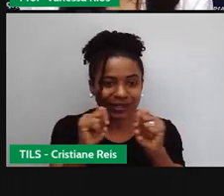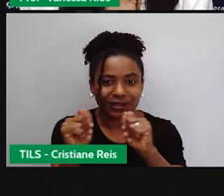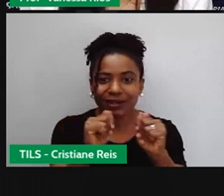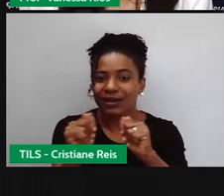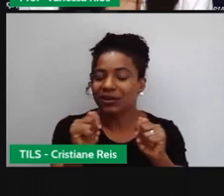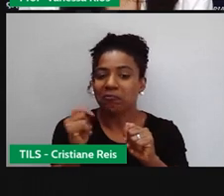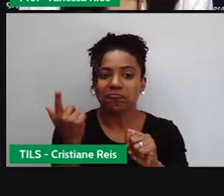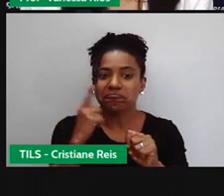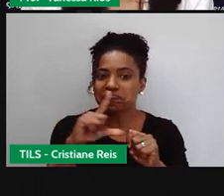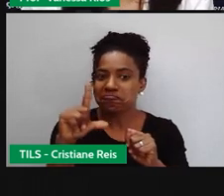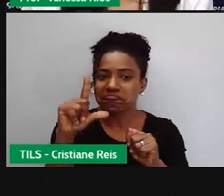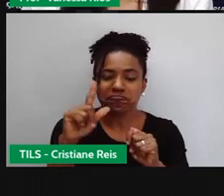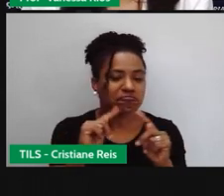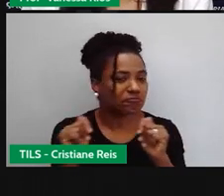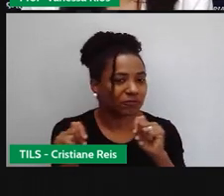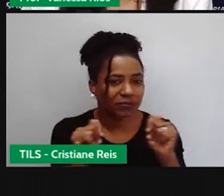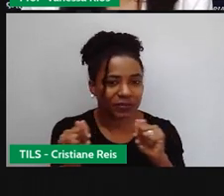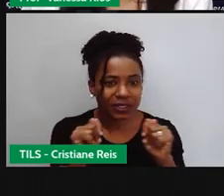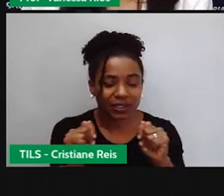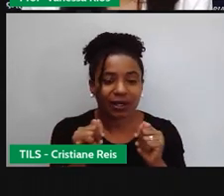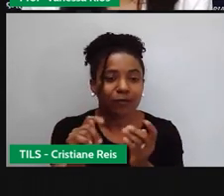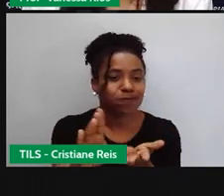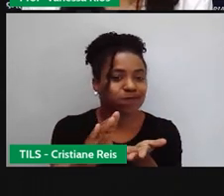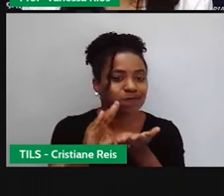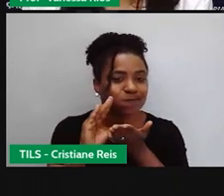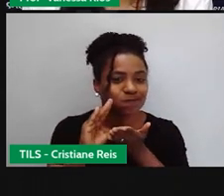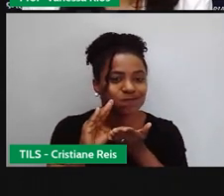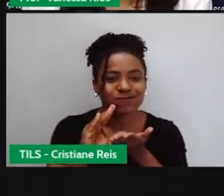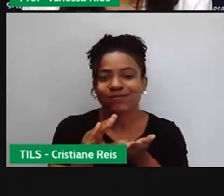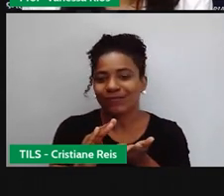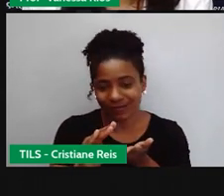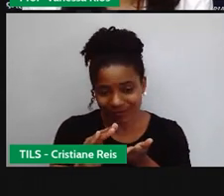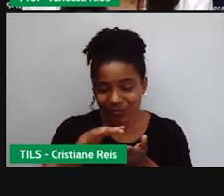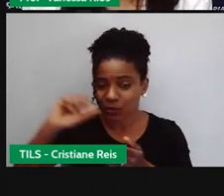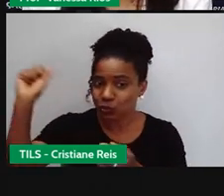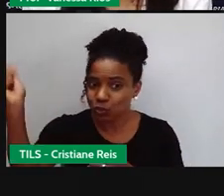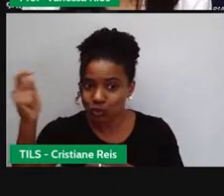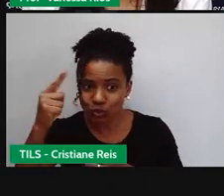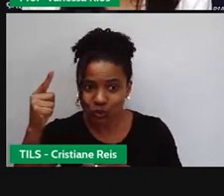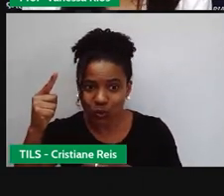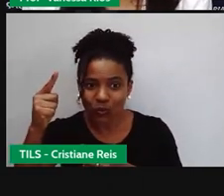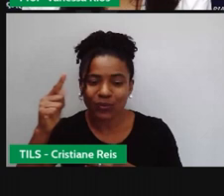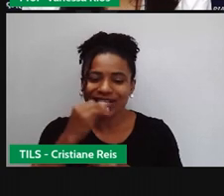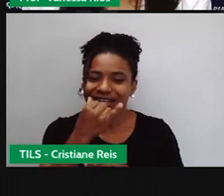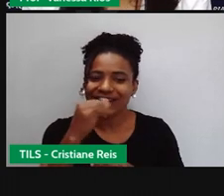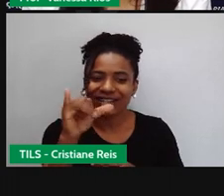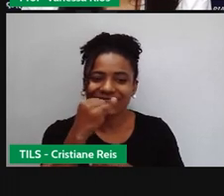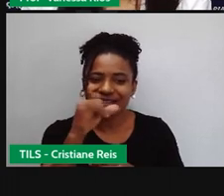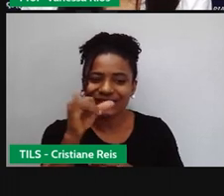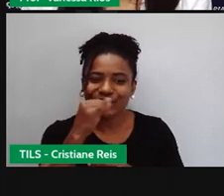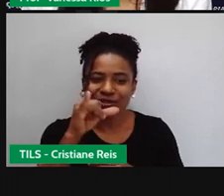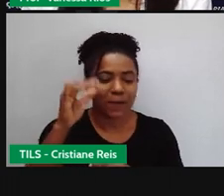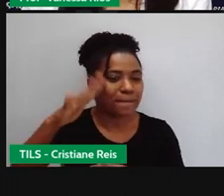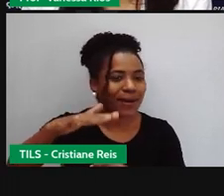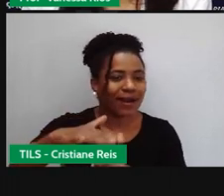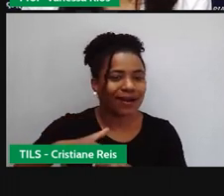contas, a partir do momento que ele instalou a energia solar na sua residência, foi de